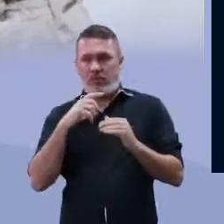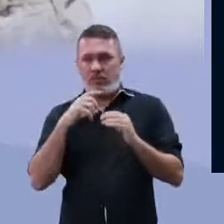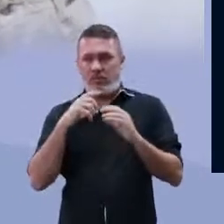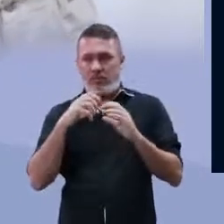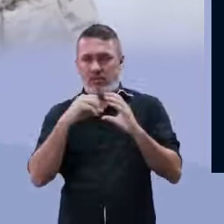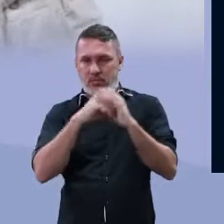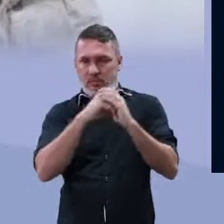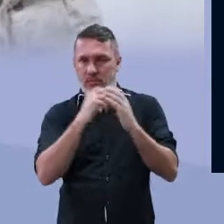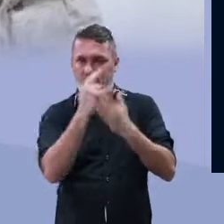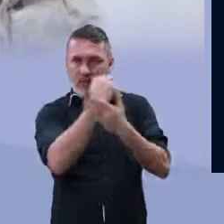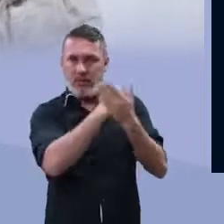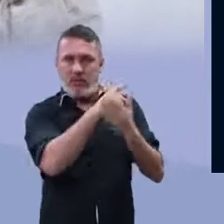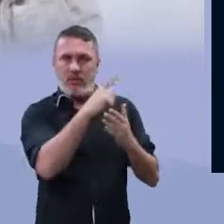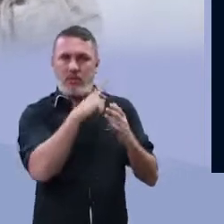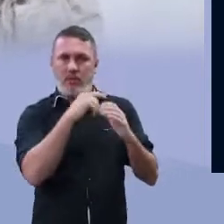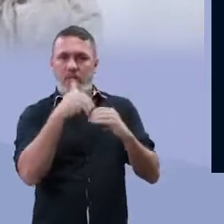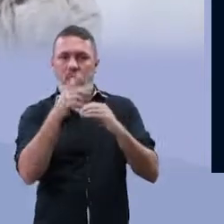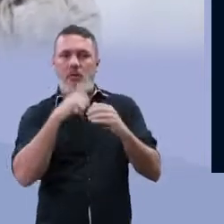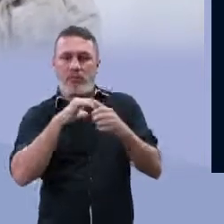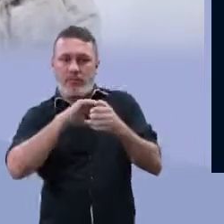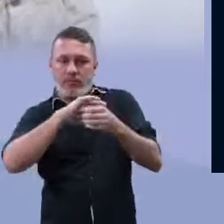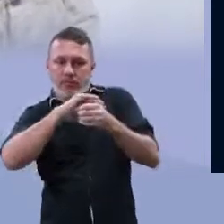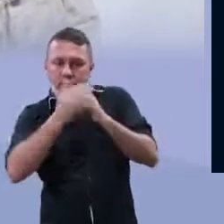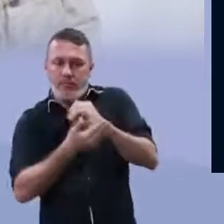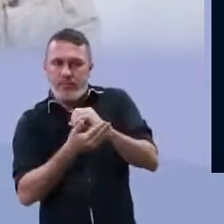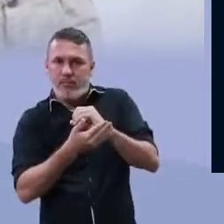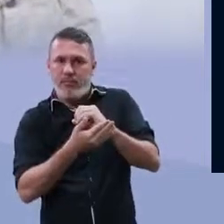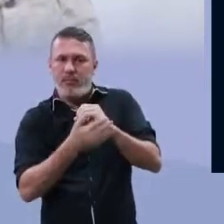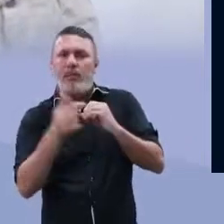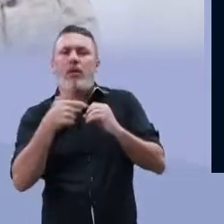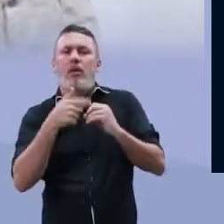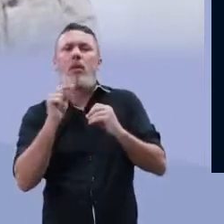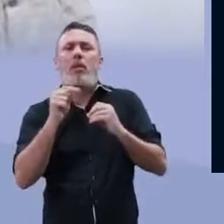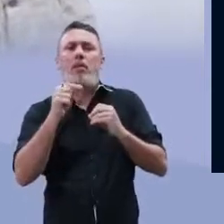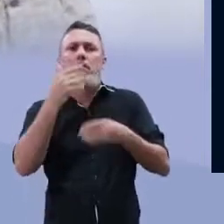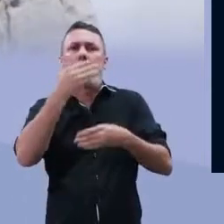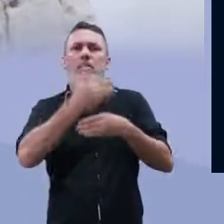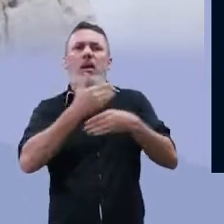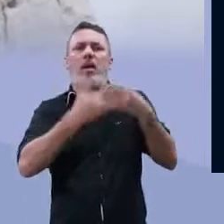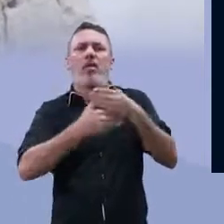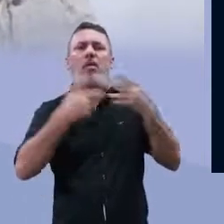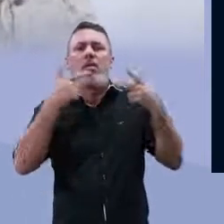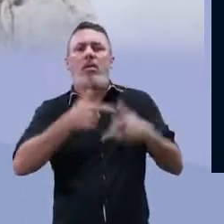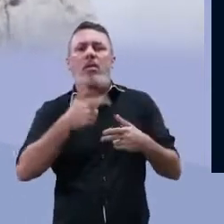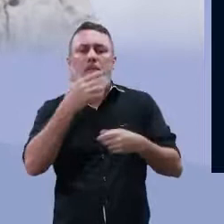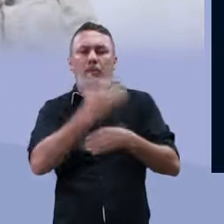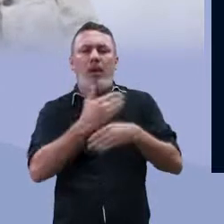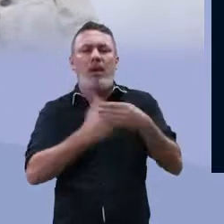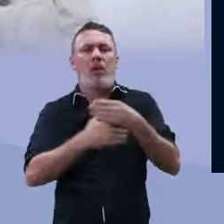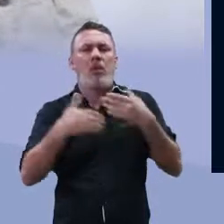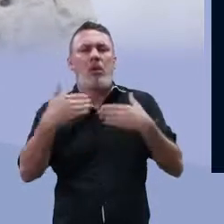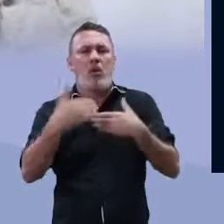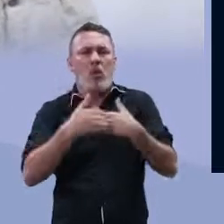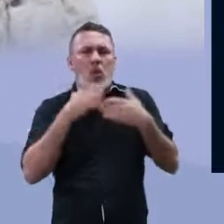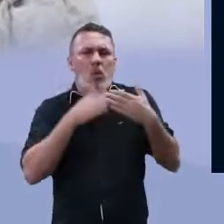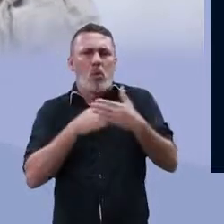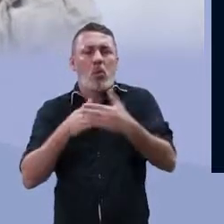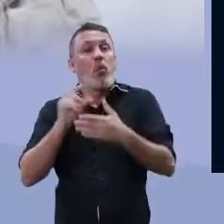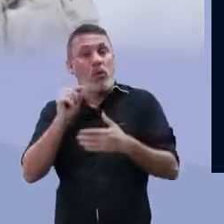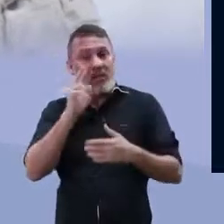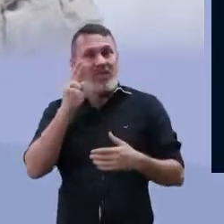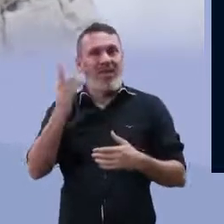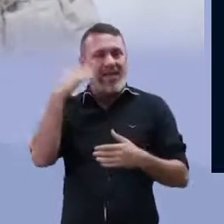do lado de fora da membrana plasmática, a gente tem uma parede celular. Essa parede celular,